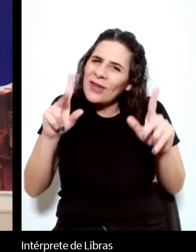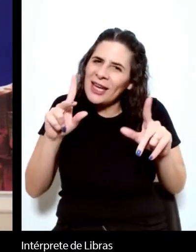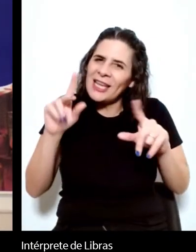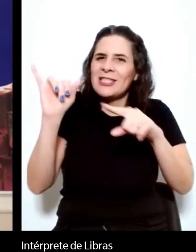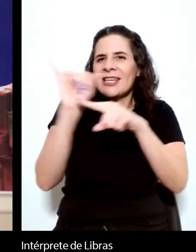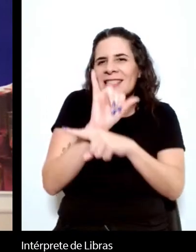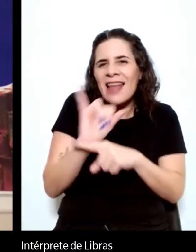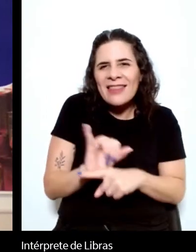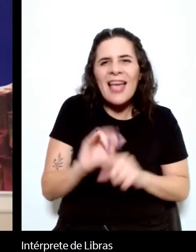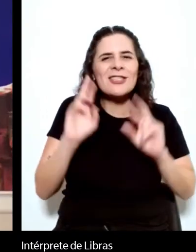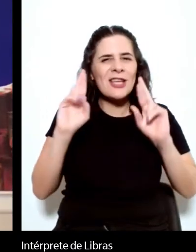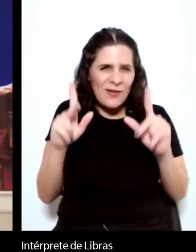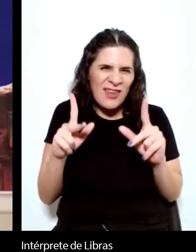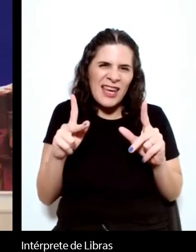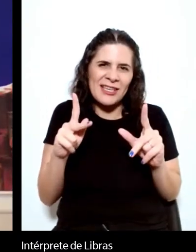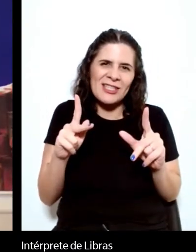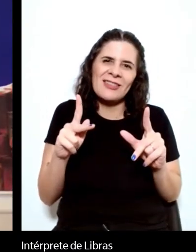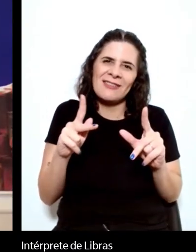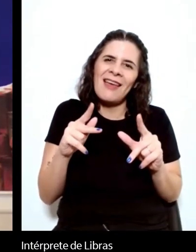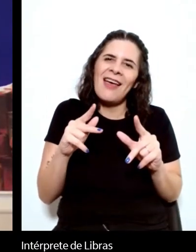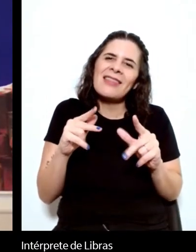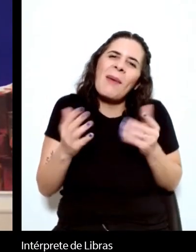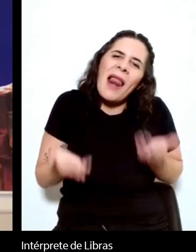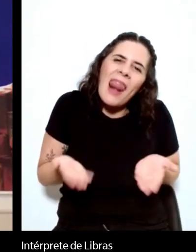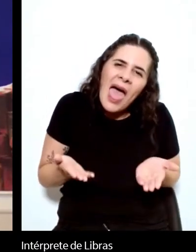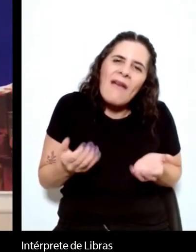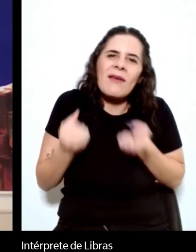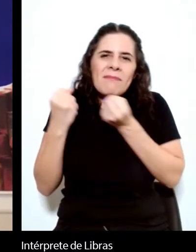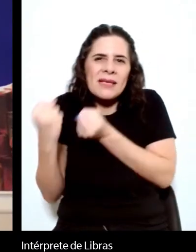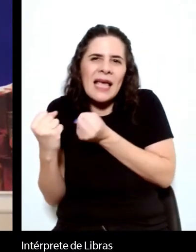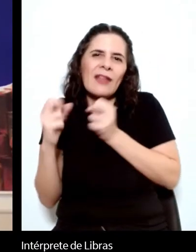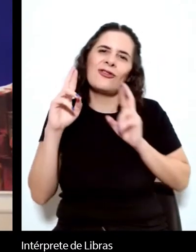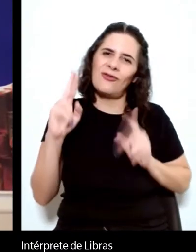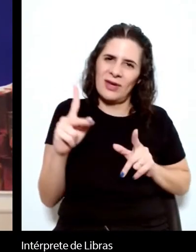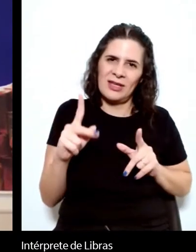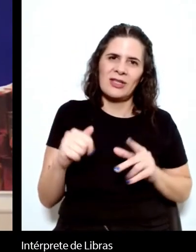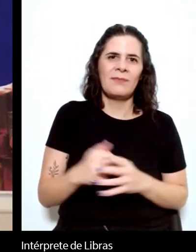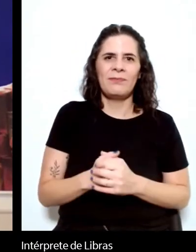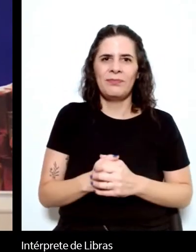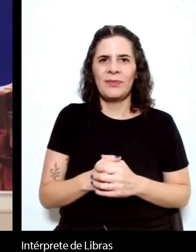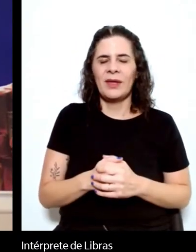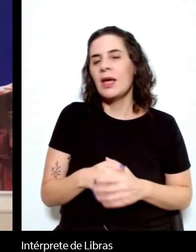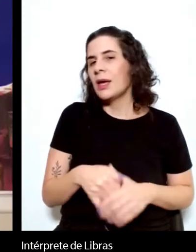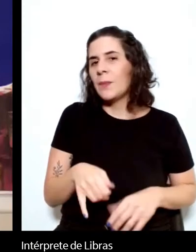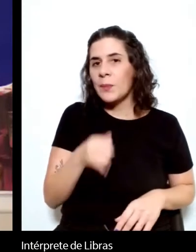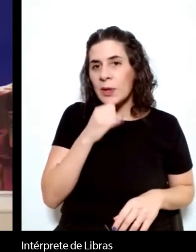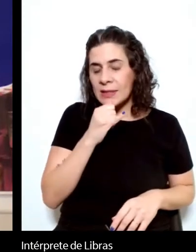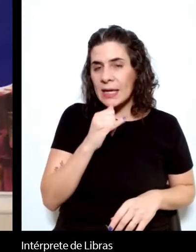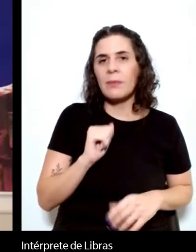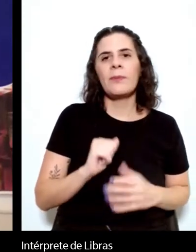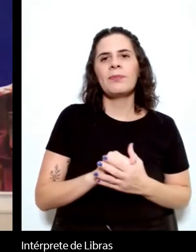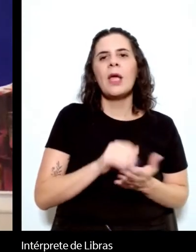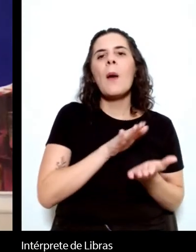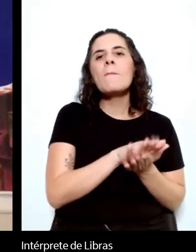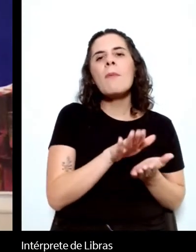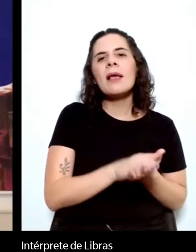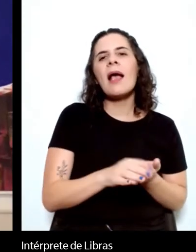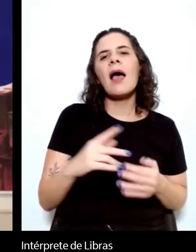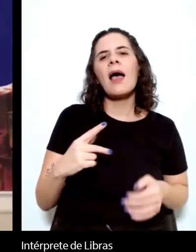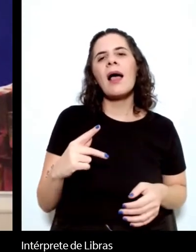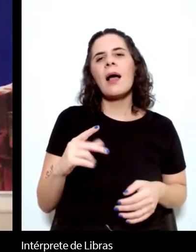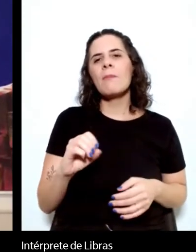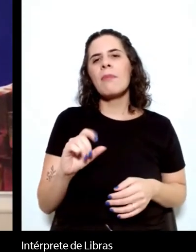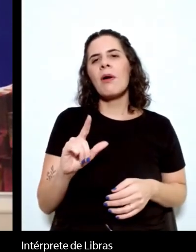o o Rubião não poderia ser um policarpo quaresma então a crítica da